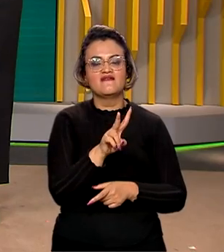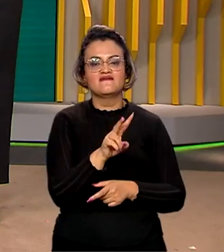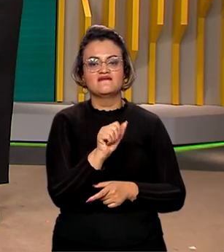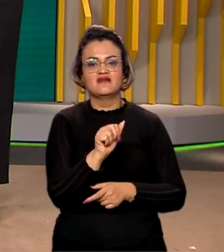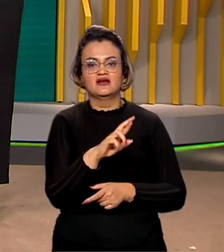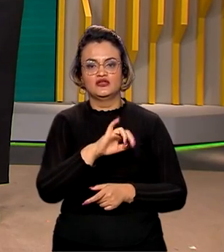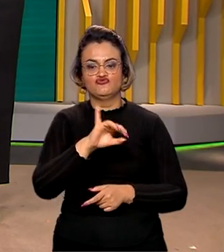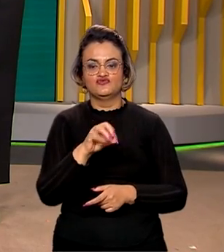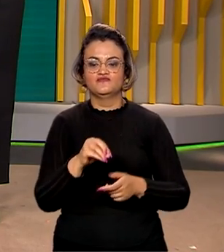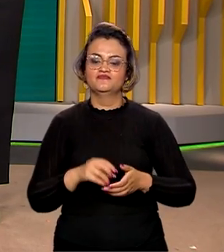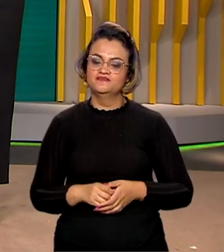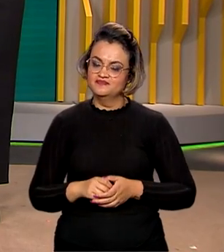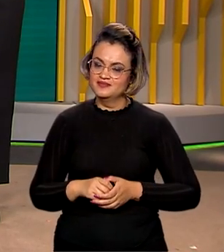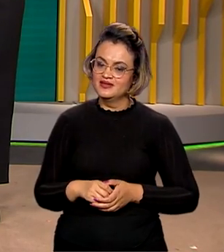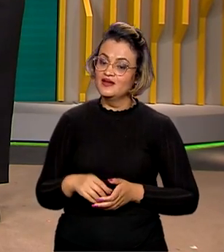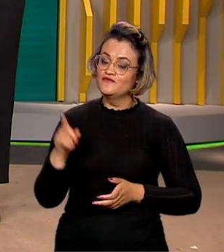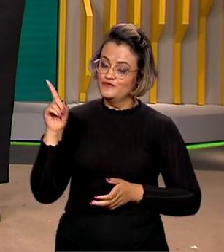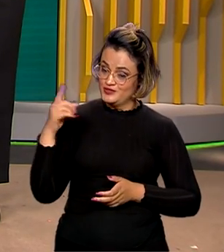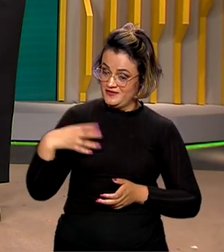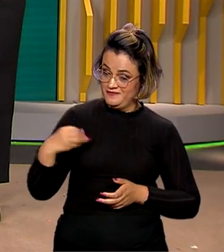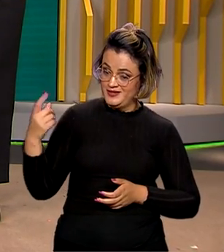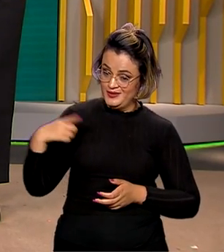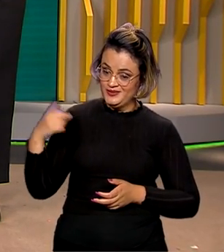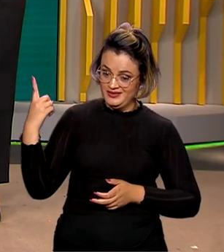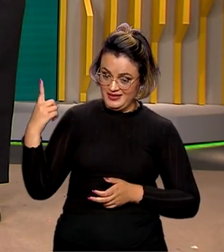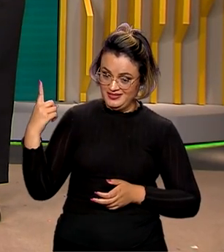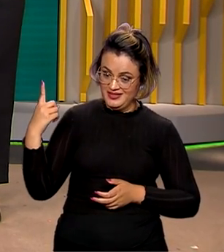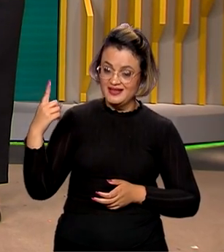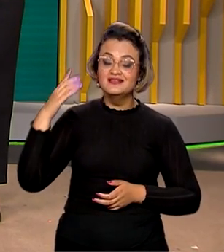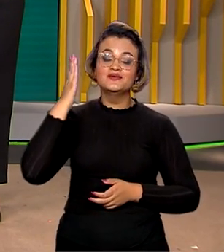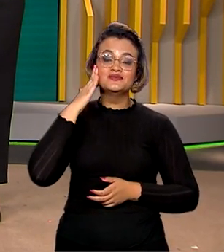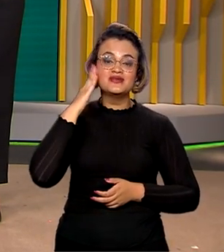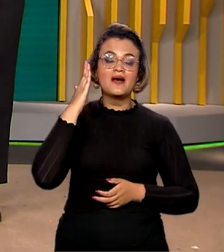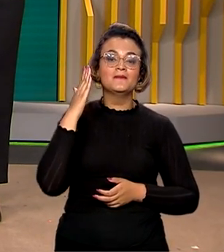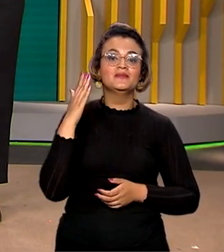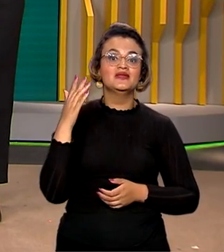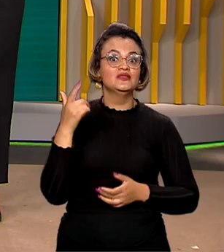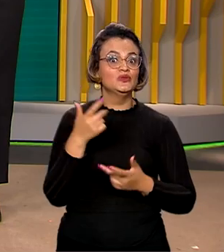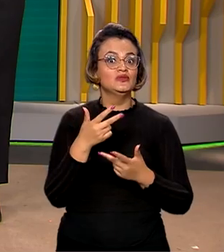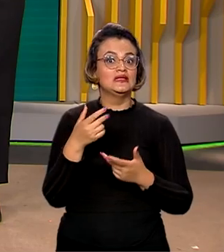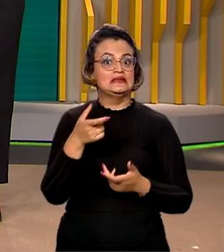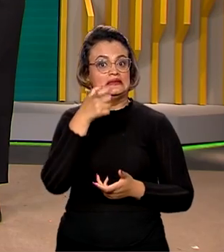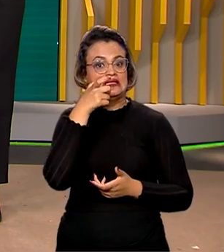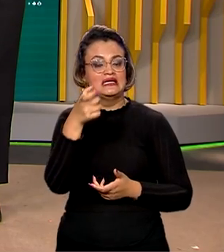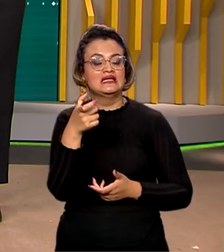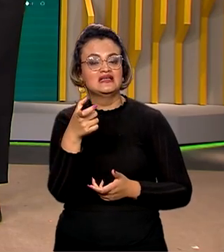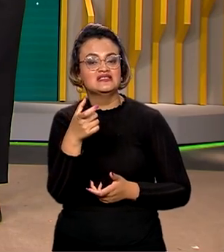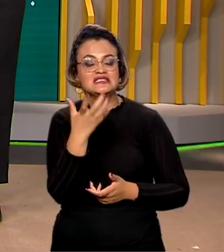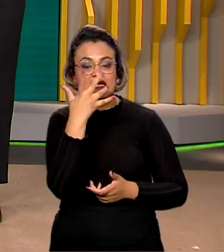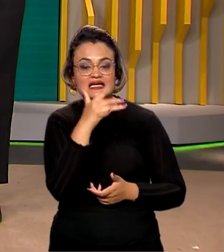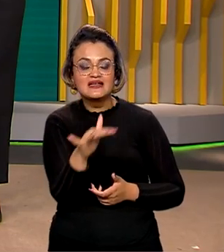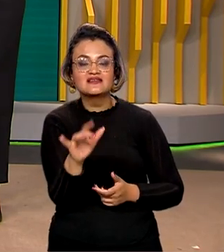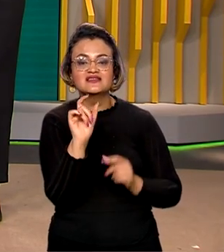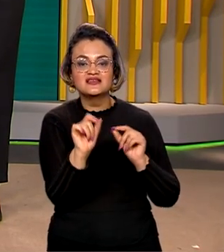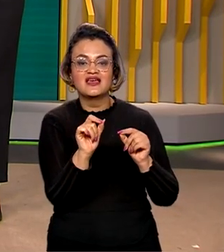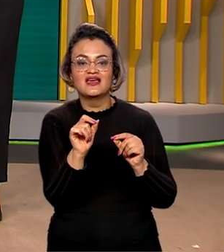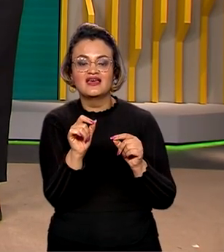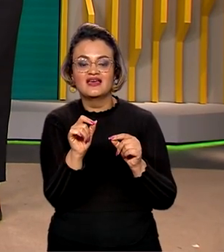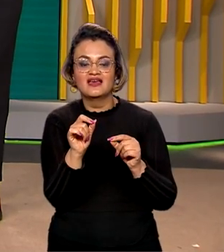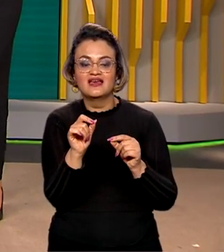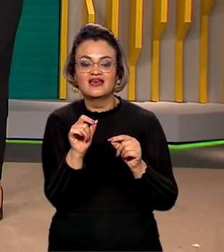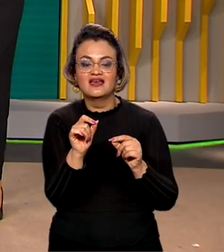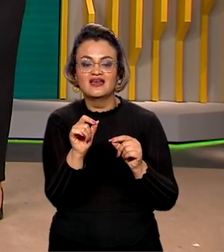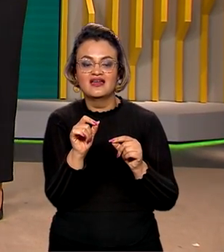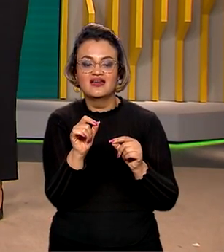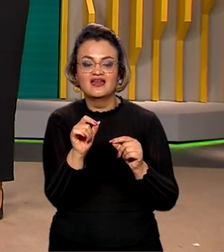Ana, você que tem filhos pequenos deve estar por dentro desse grande interesse da criançada por aquelas correntes de